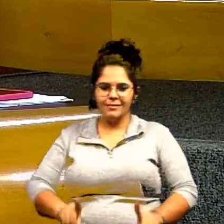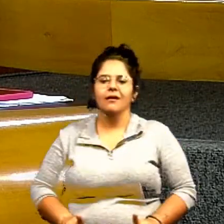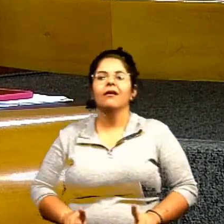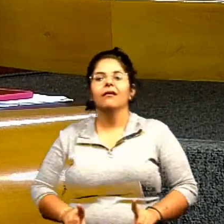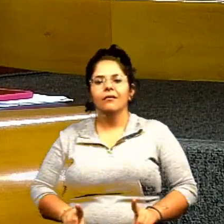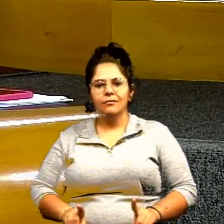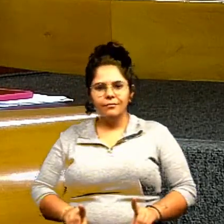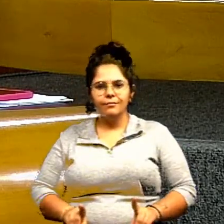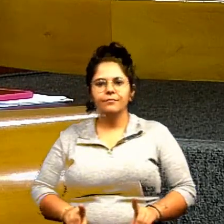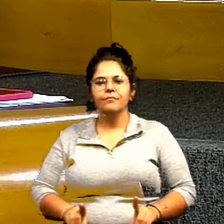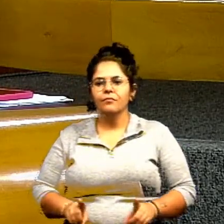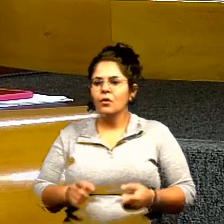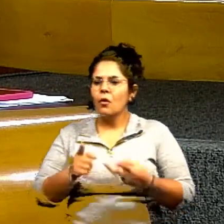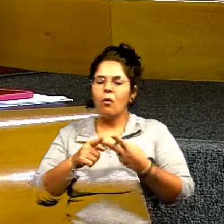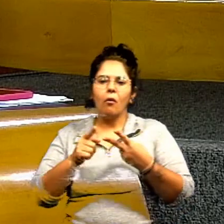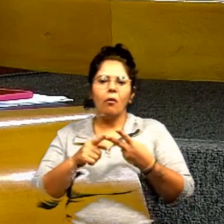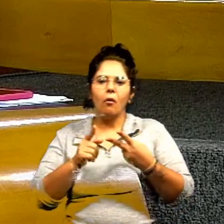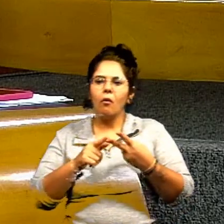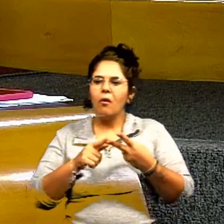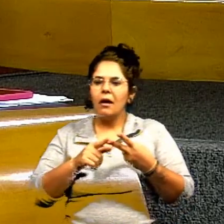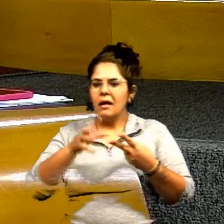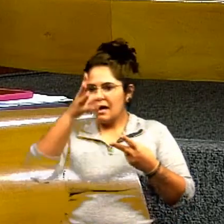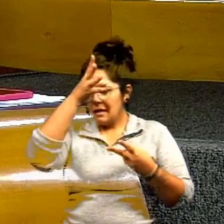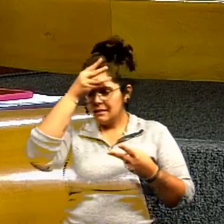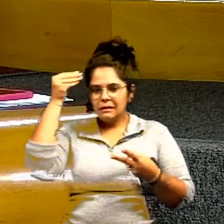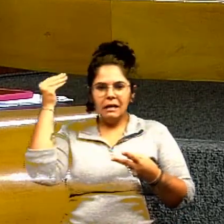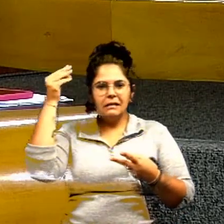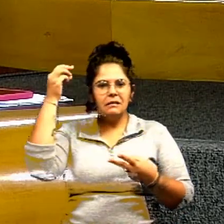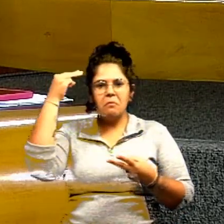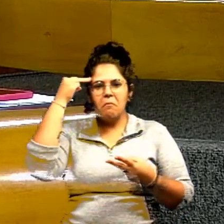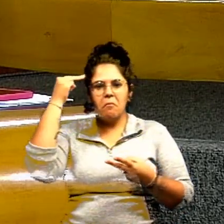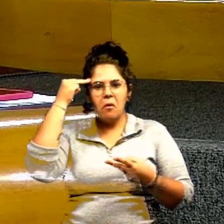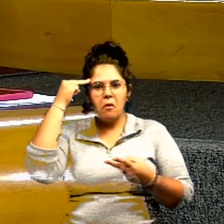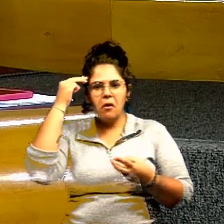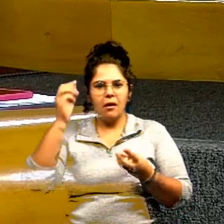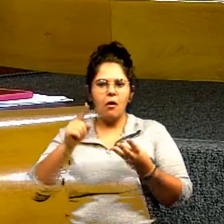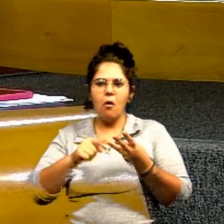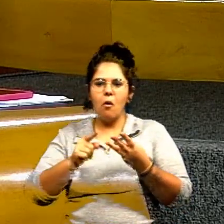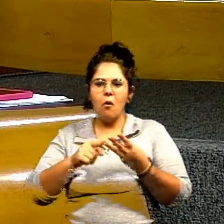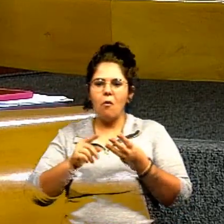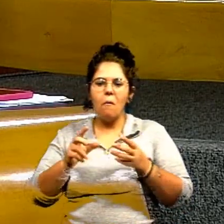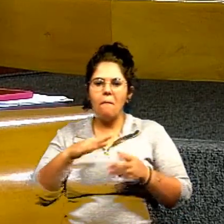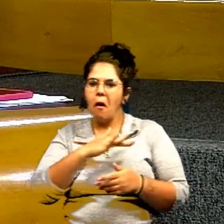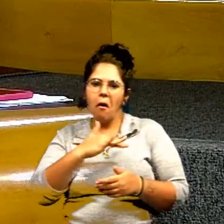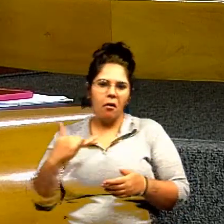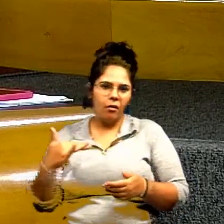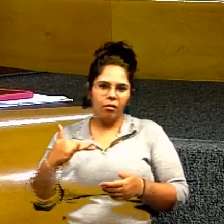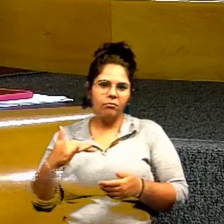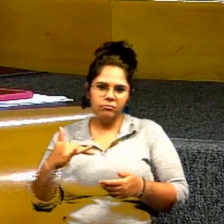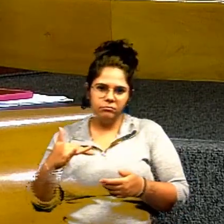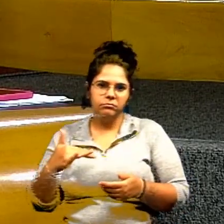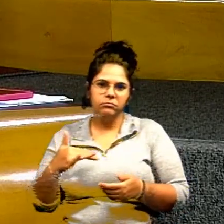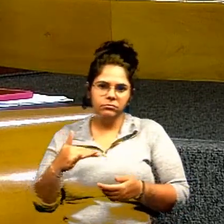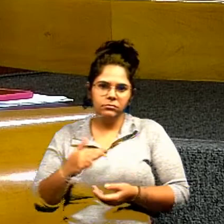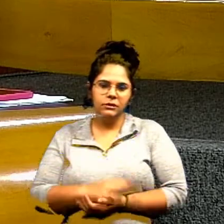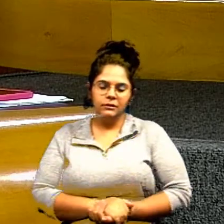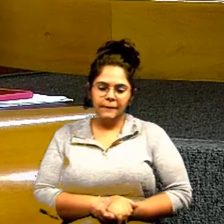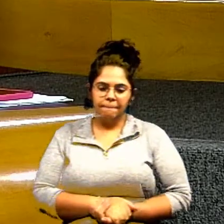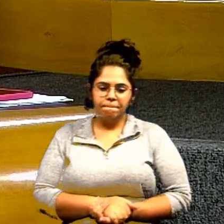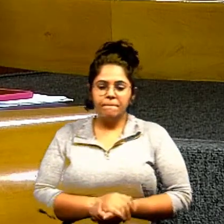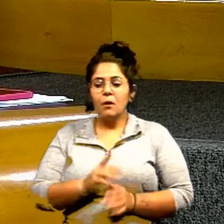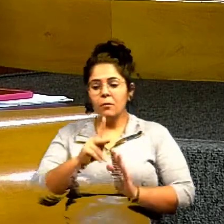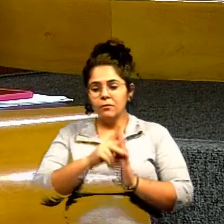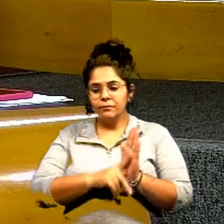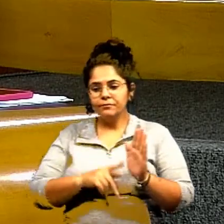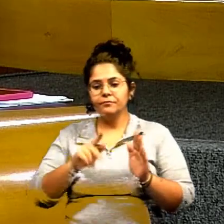e seus pais com Alzheimer ou seus pacientes com câncer em estágio terminal é isso que esse projeto faz e se